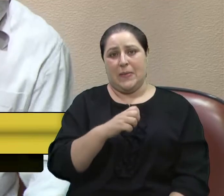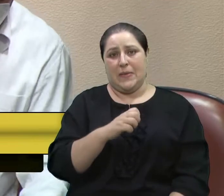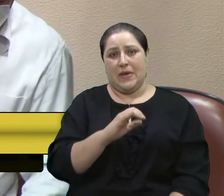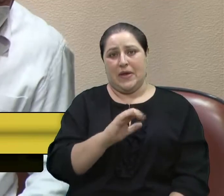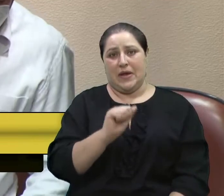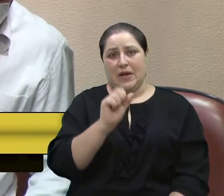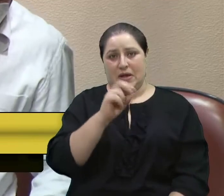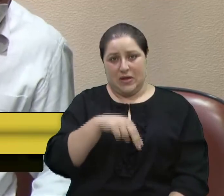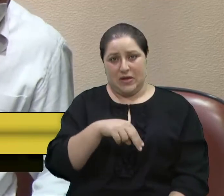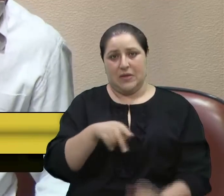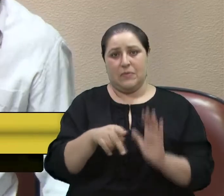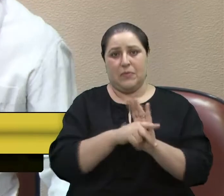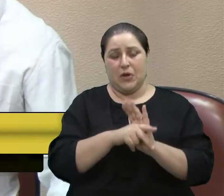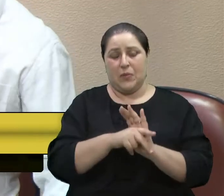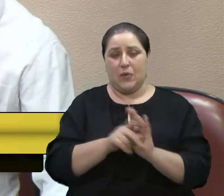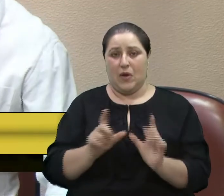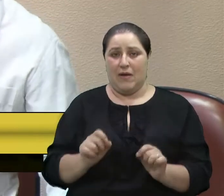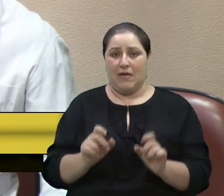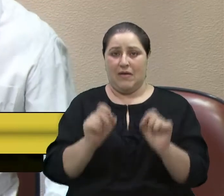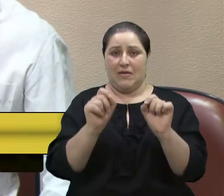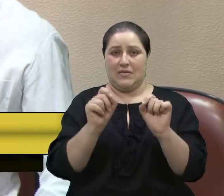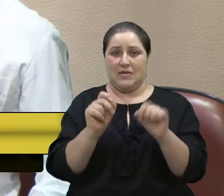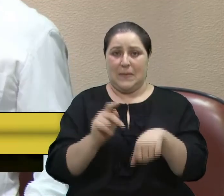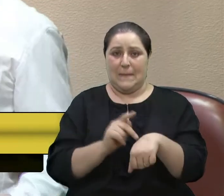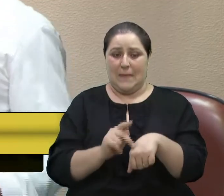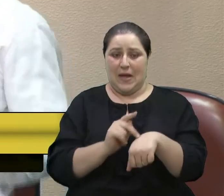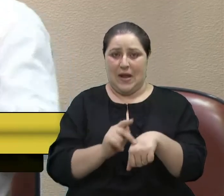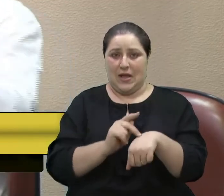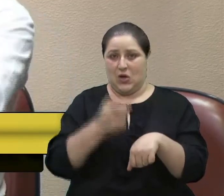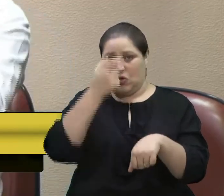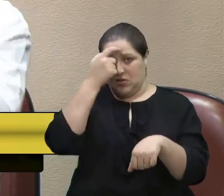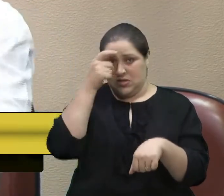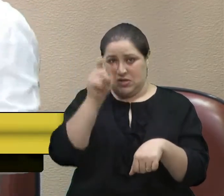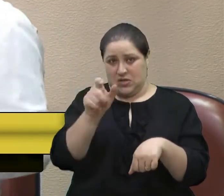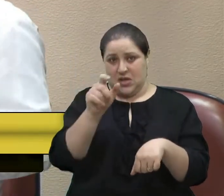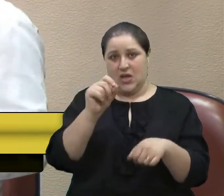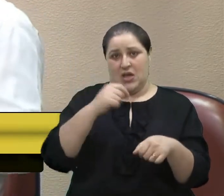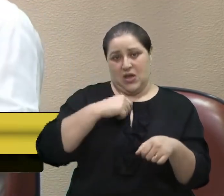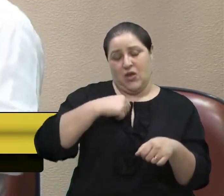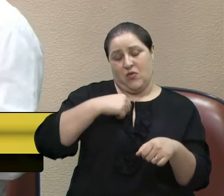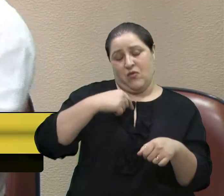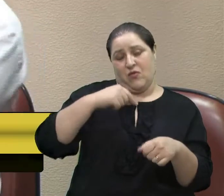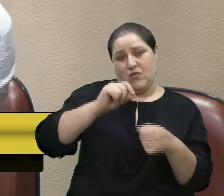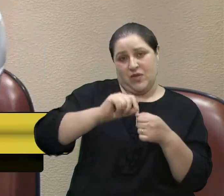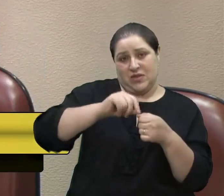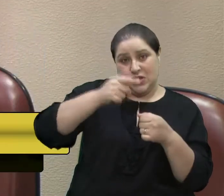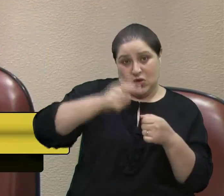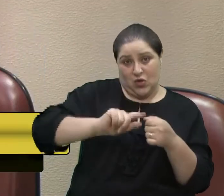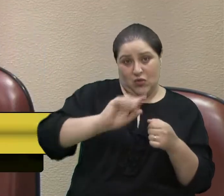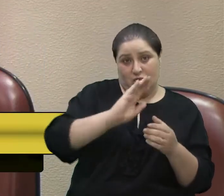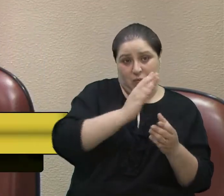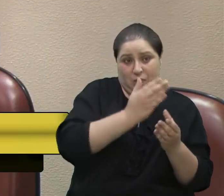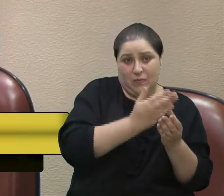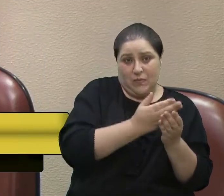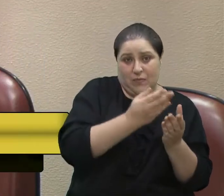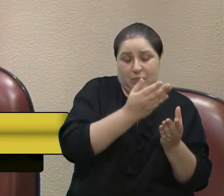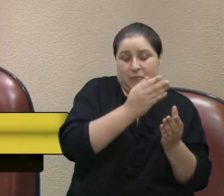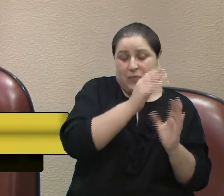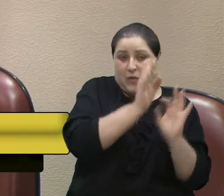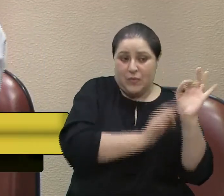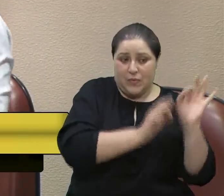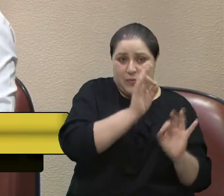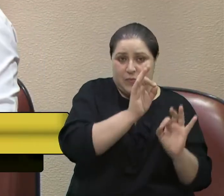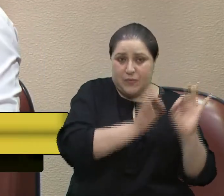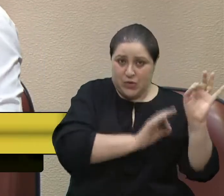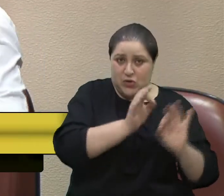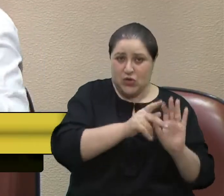do câncer de pele, de conscientização, enfim, vou protocolar este projeto novamente, assim, busquei informações com a